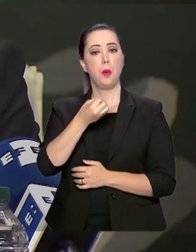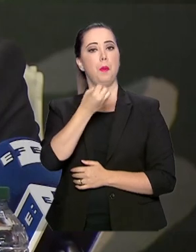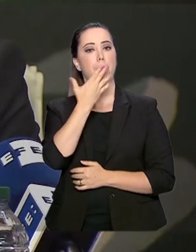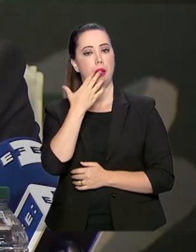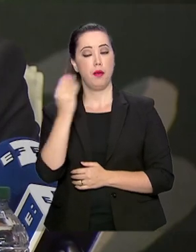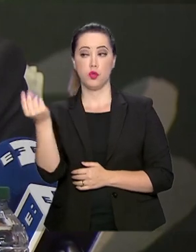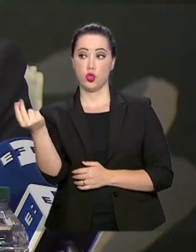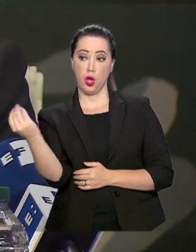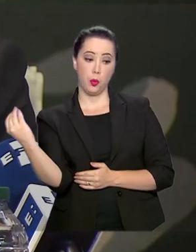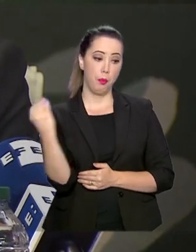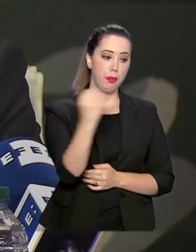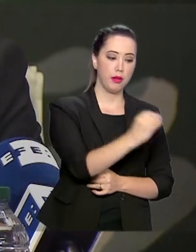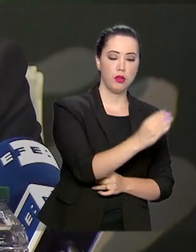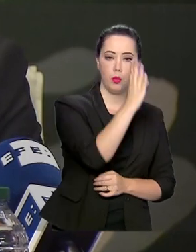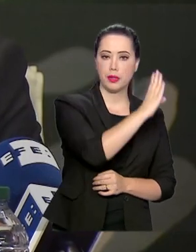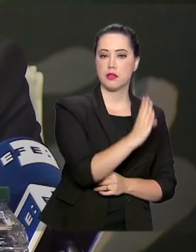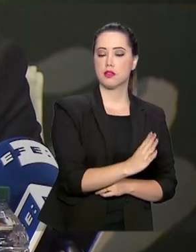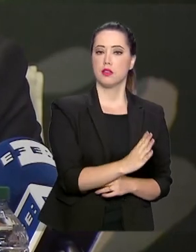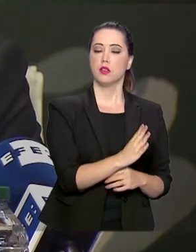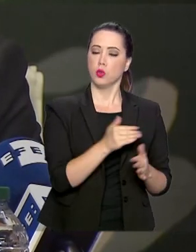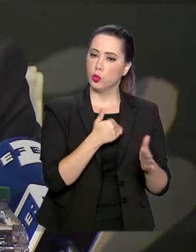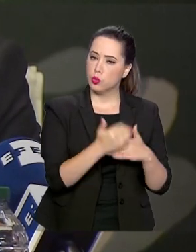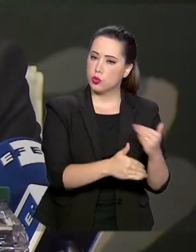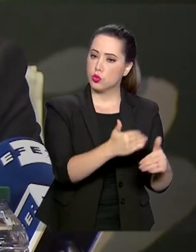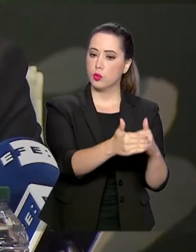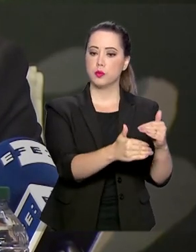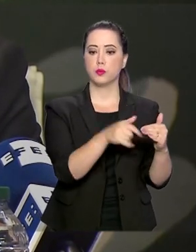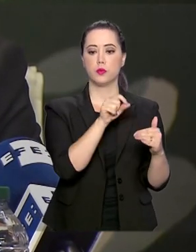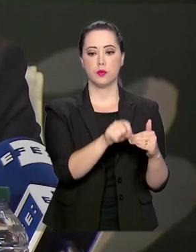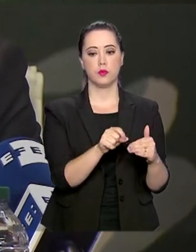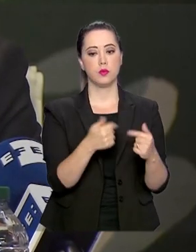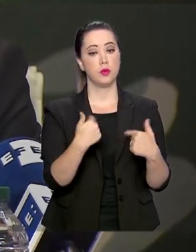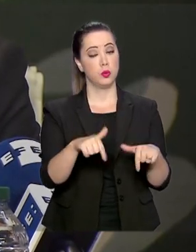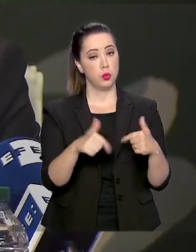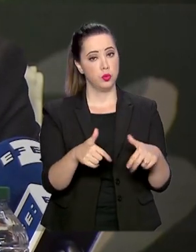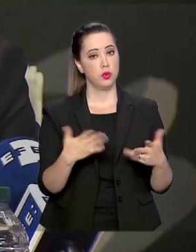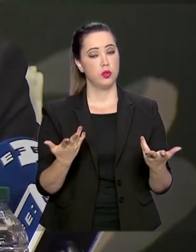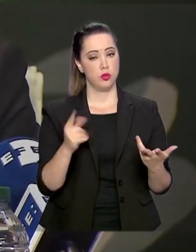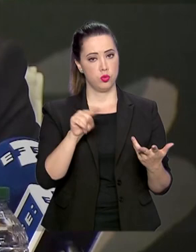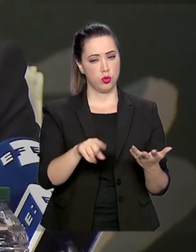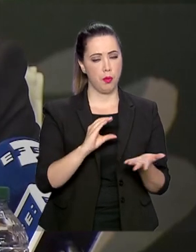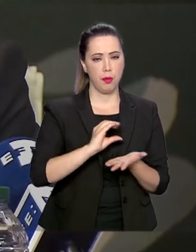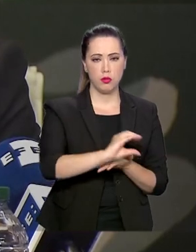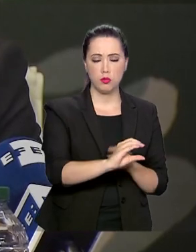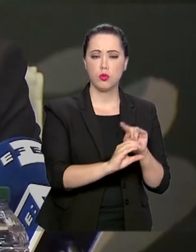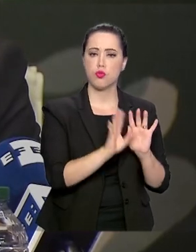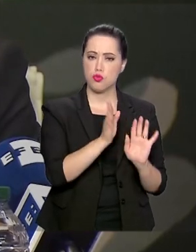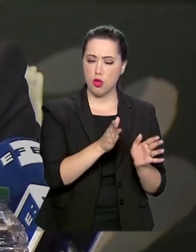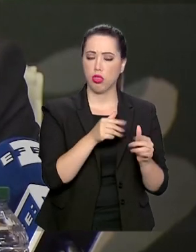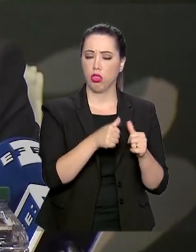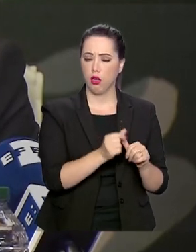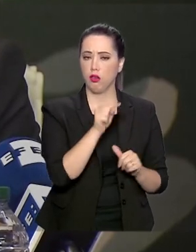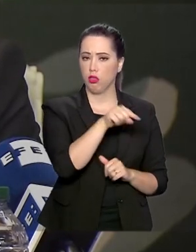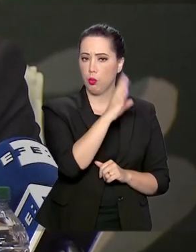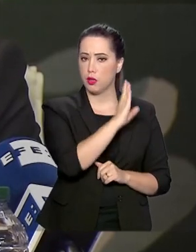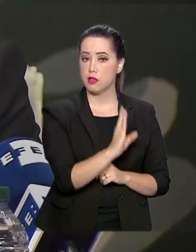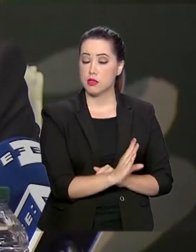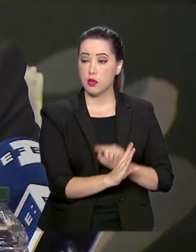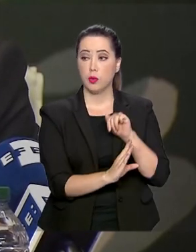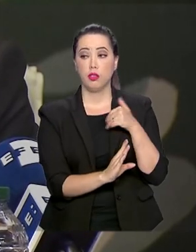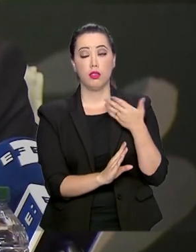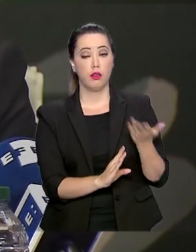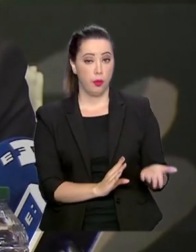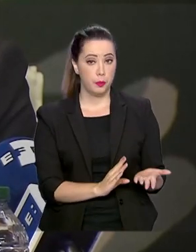investirem no Brasil, continuarem com esse investimento que já tem lá e, dessa